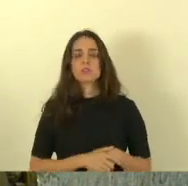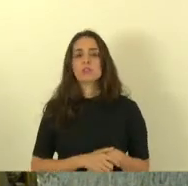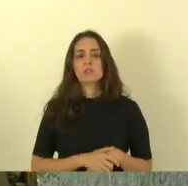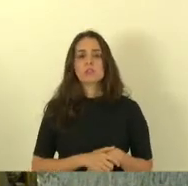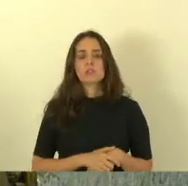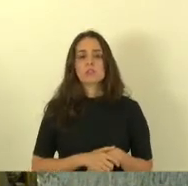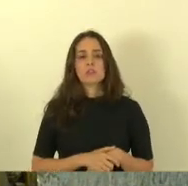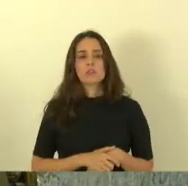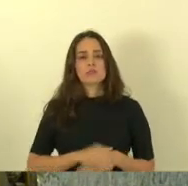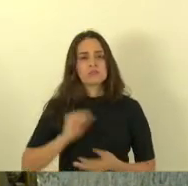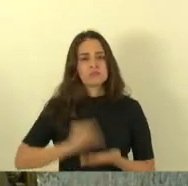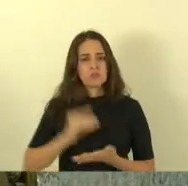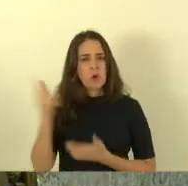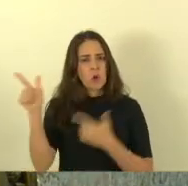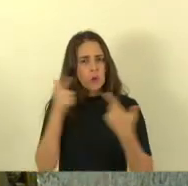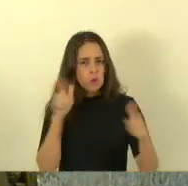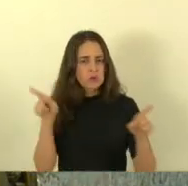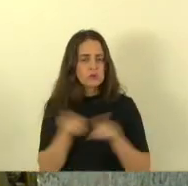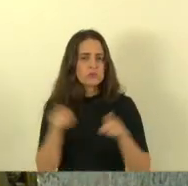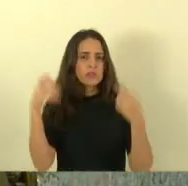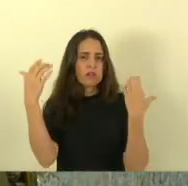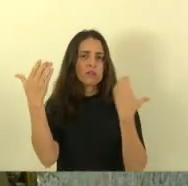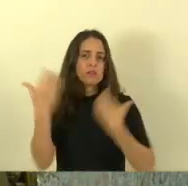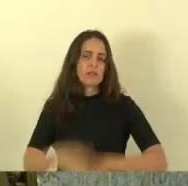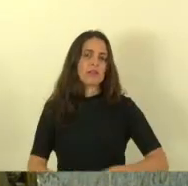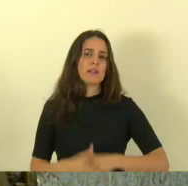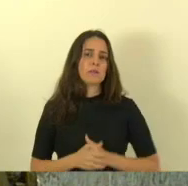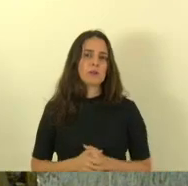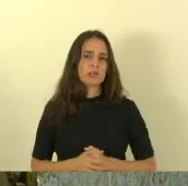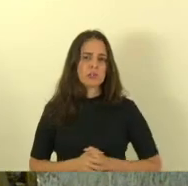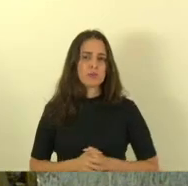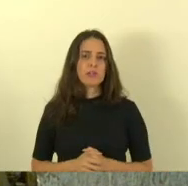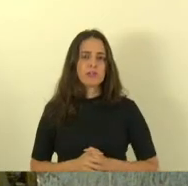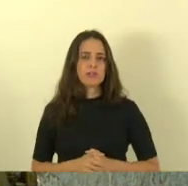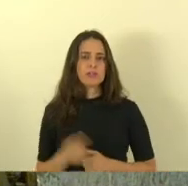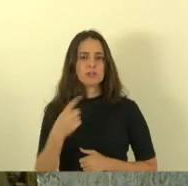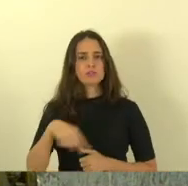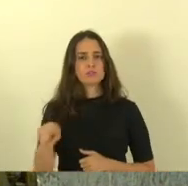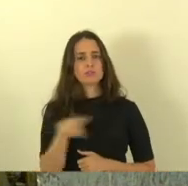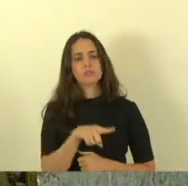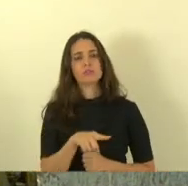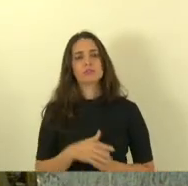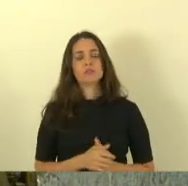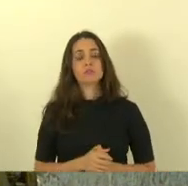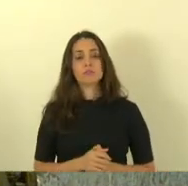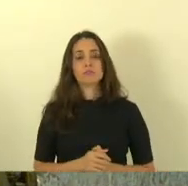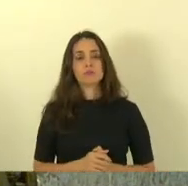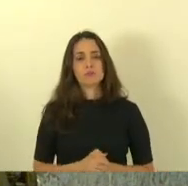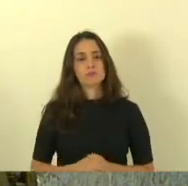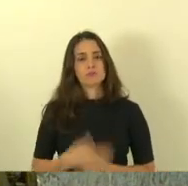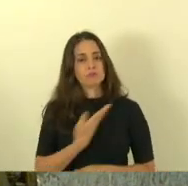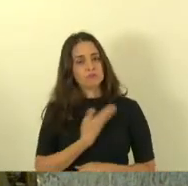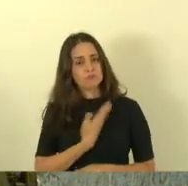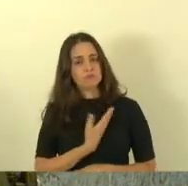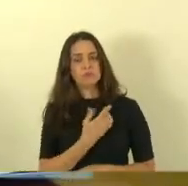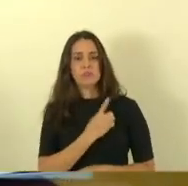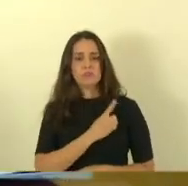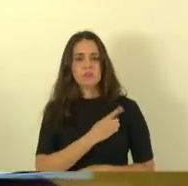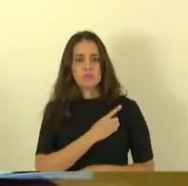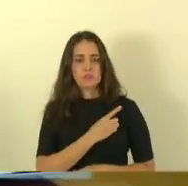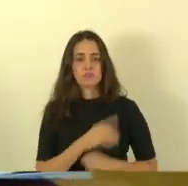investidores de polícia fora outros concurs que não foram nem abertos como é o caso de meu amigo Danilo veja bem